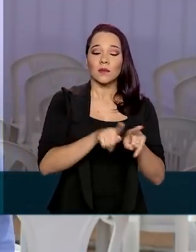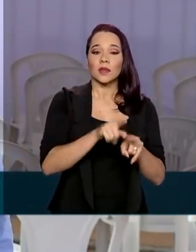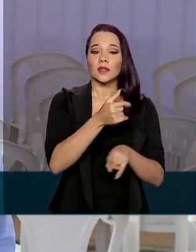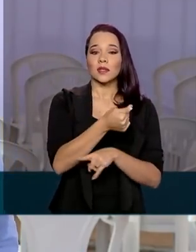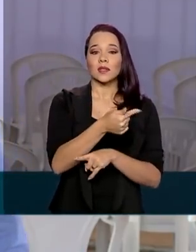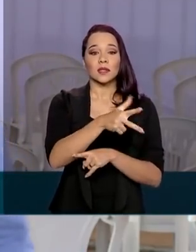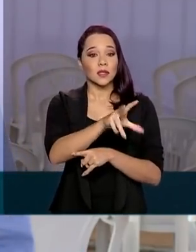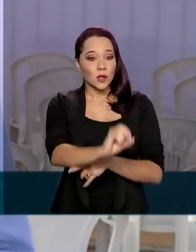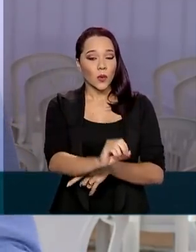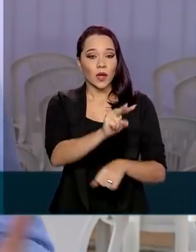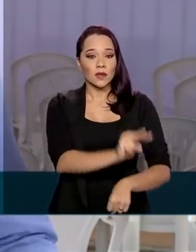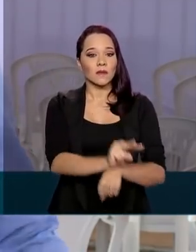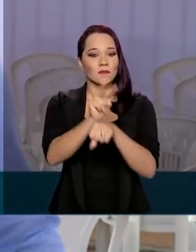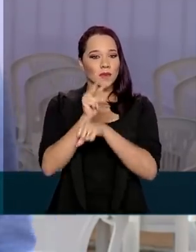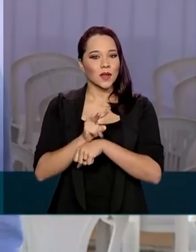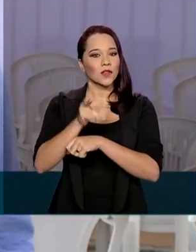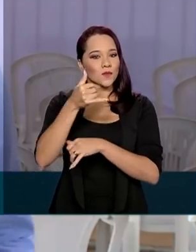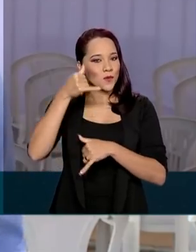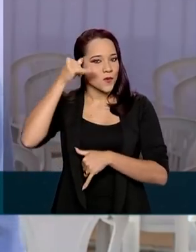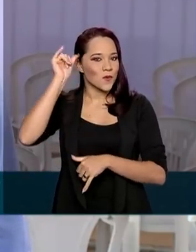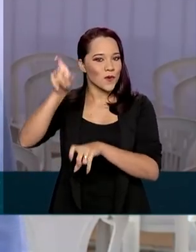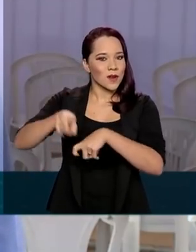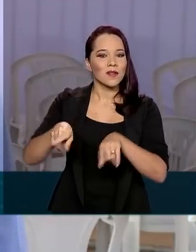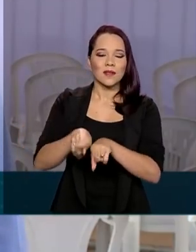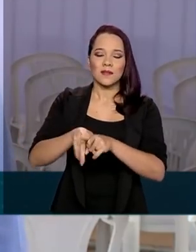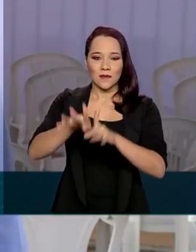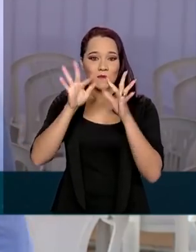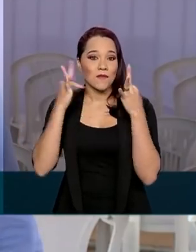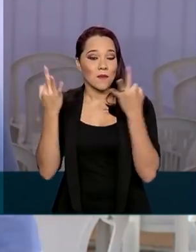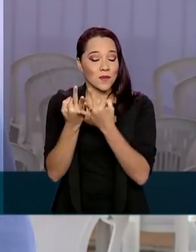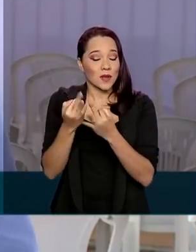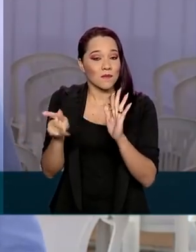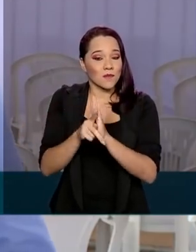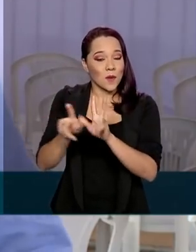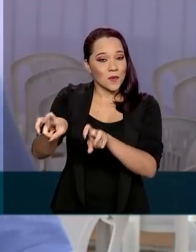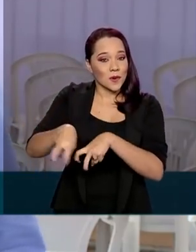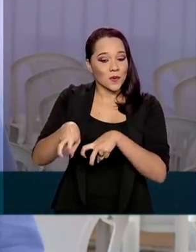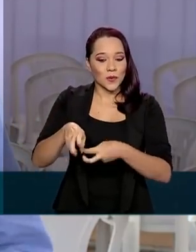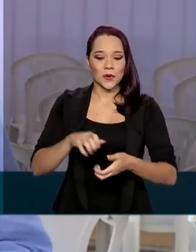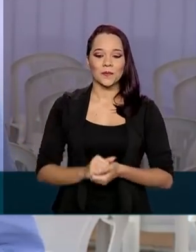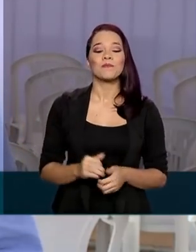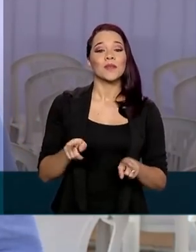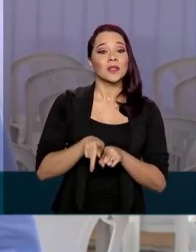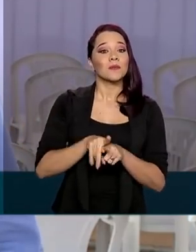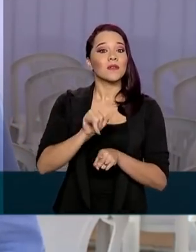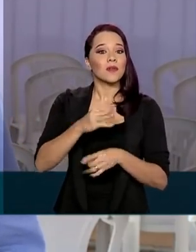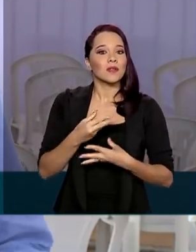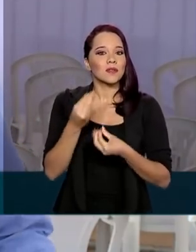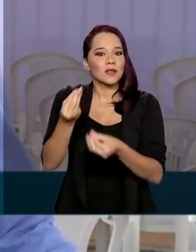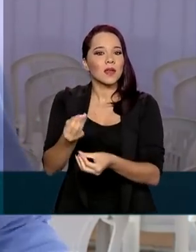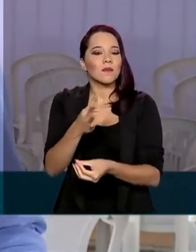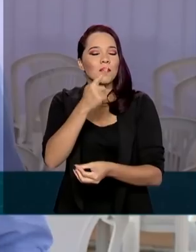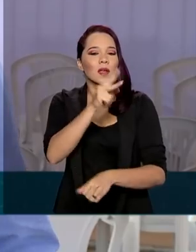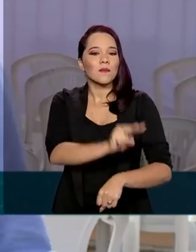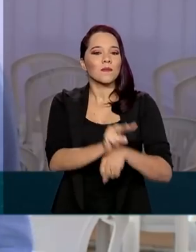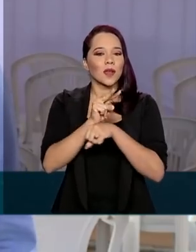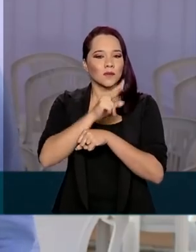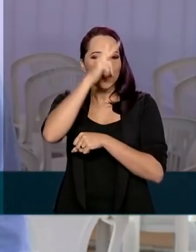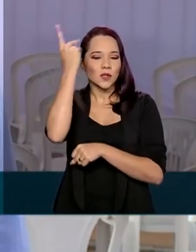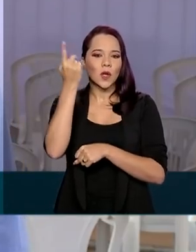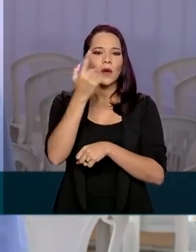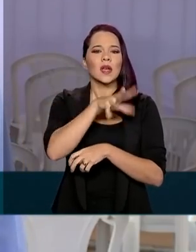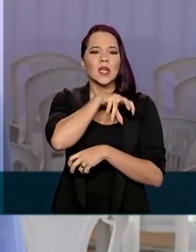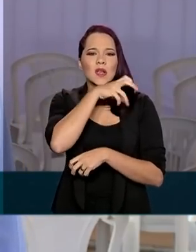créditos rurais também para essas famílias de agricultores rurais. Haverá também concessão de crédito para produtores, criadores